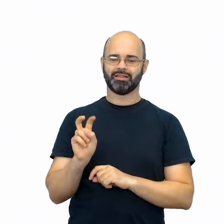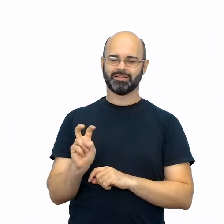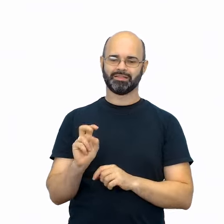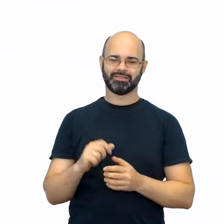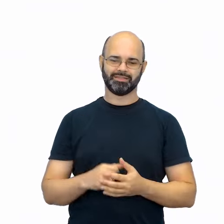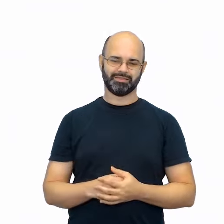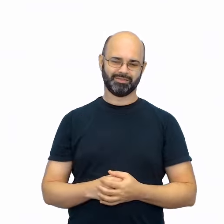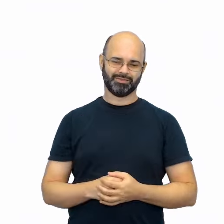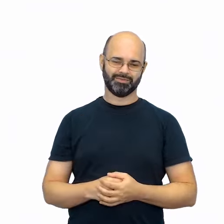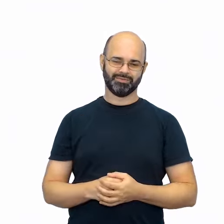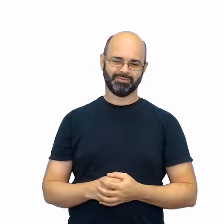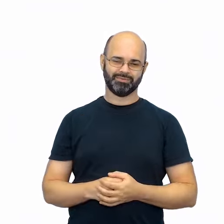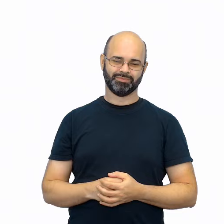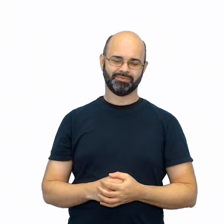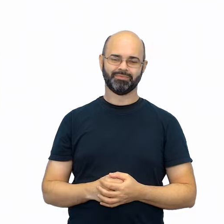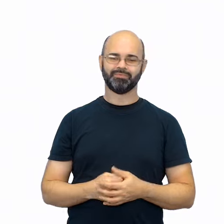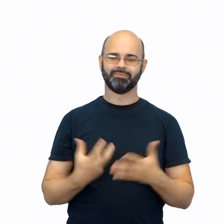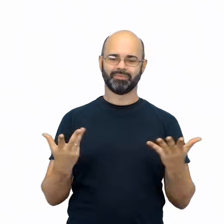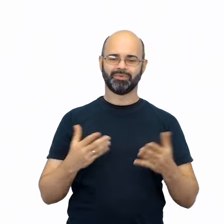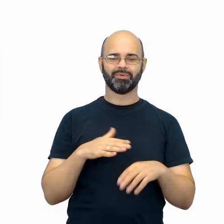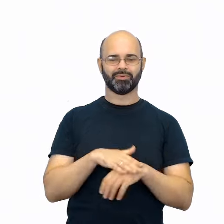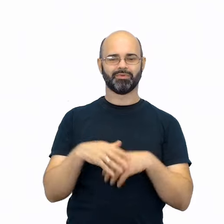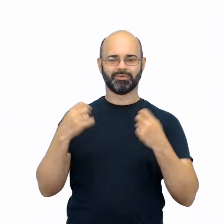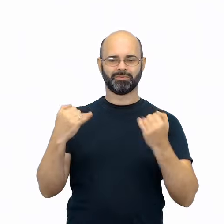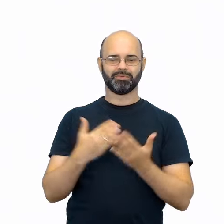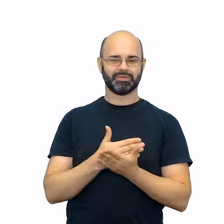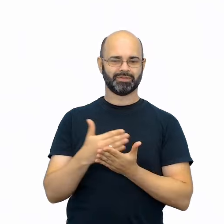Vamos falar, então, um pouquinho sobre isso.